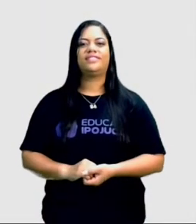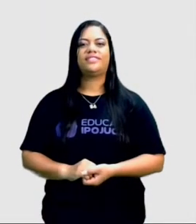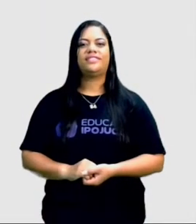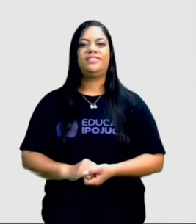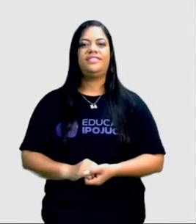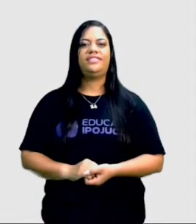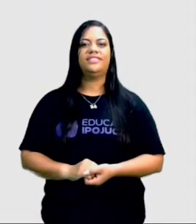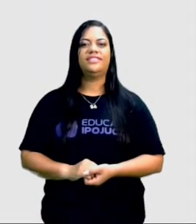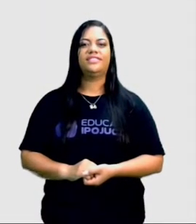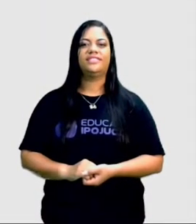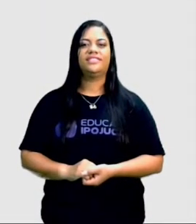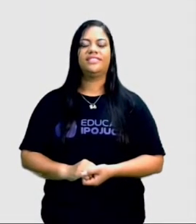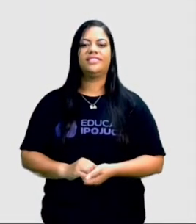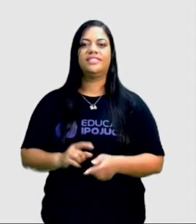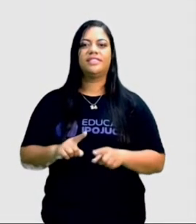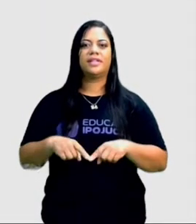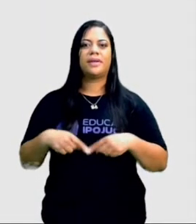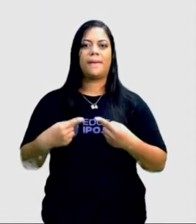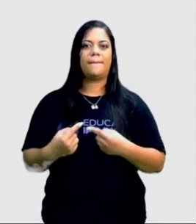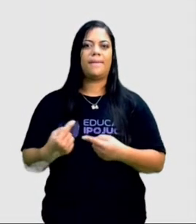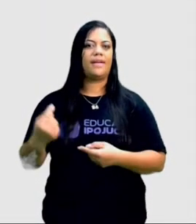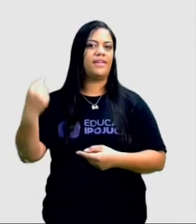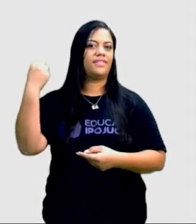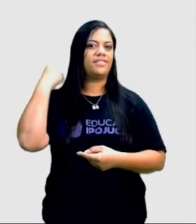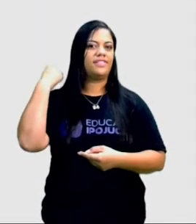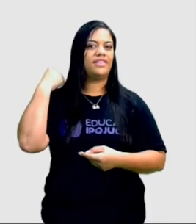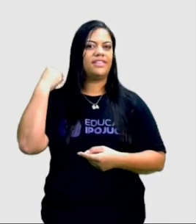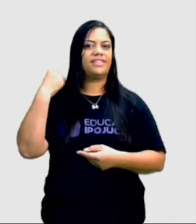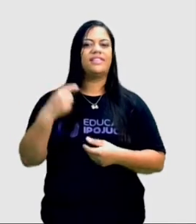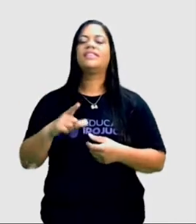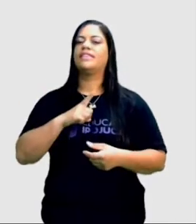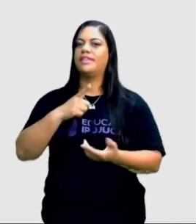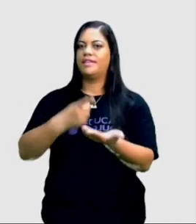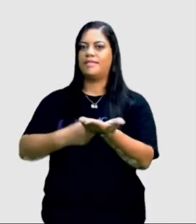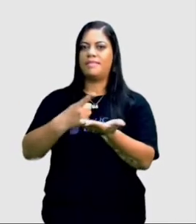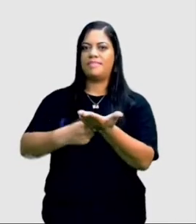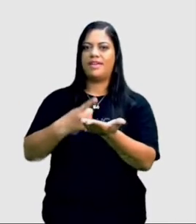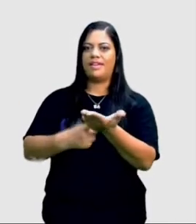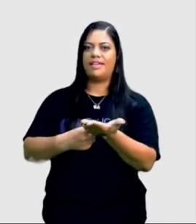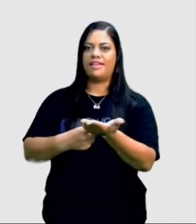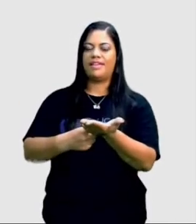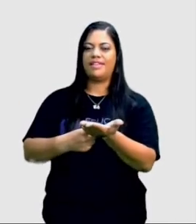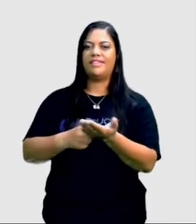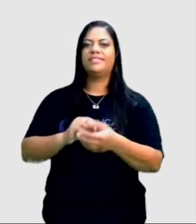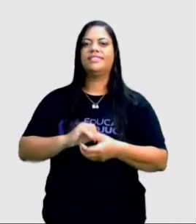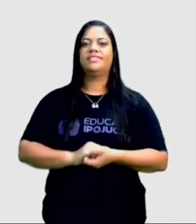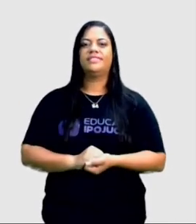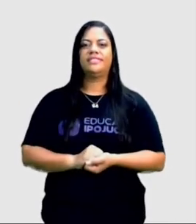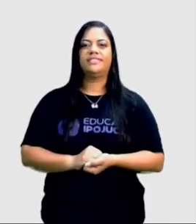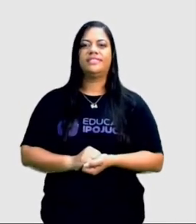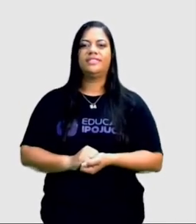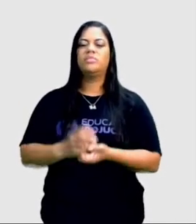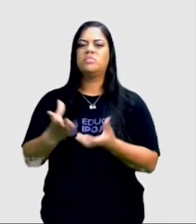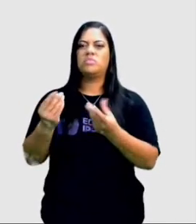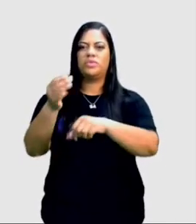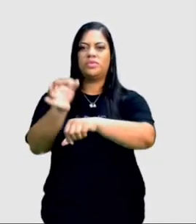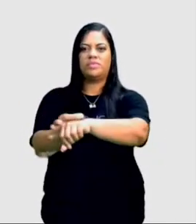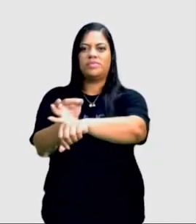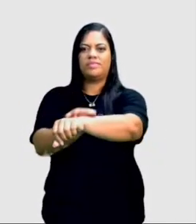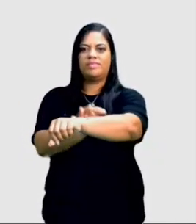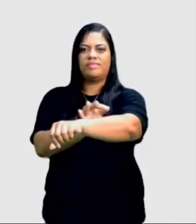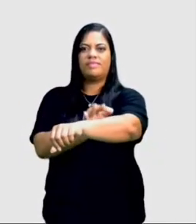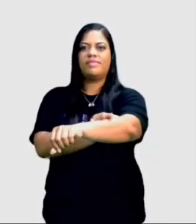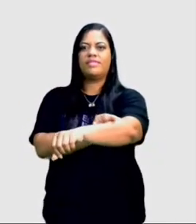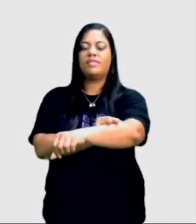Mas nas costas ficou uma marca da queda, uma poção de remendos. E é por isso